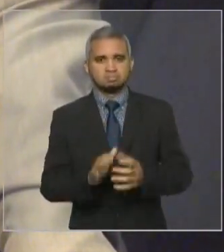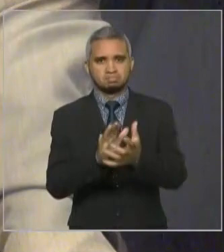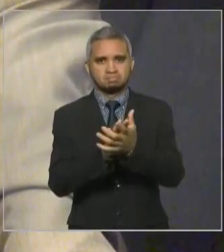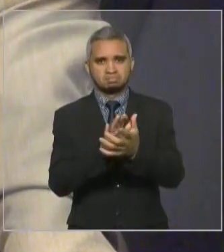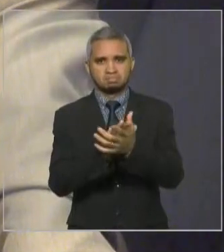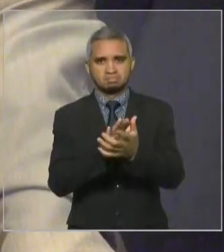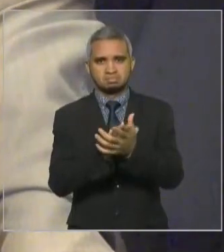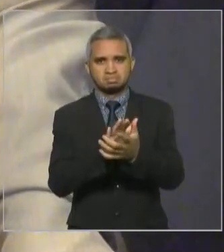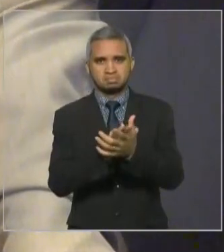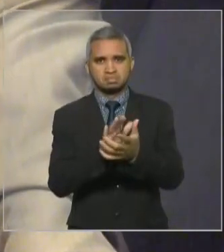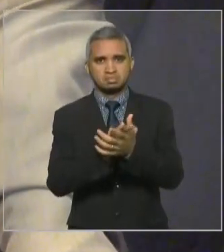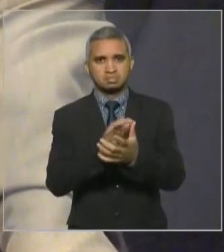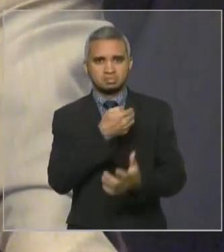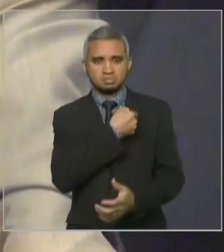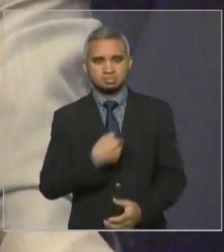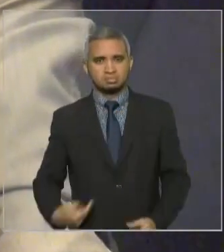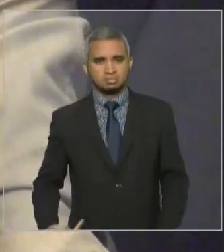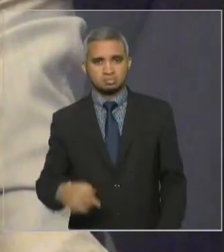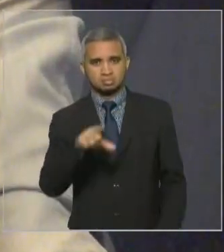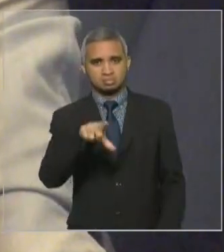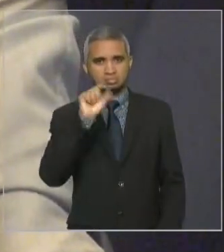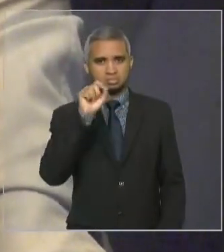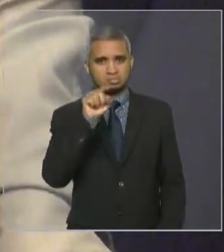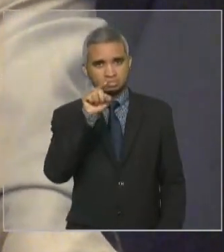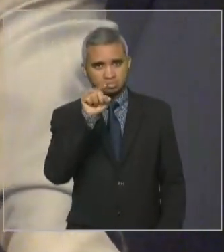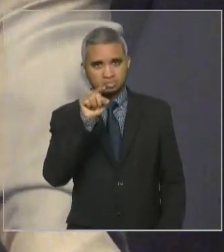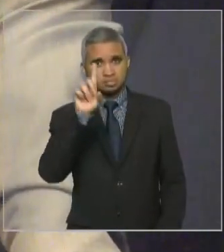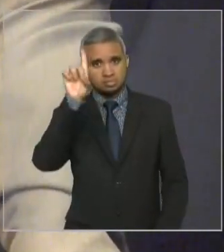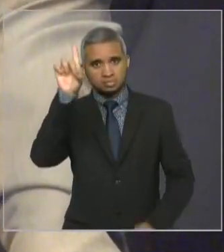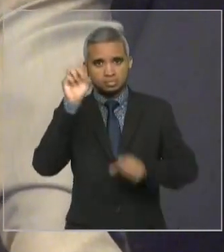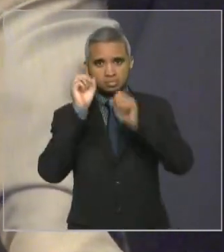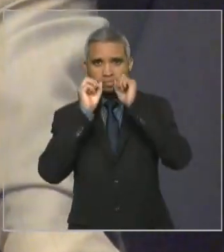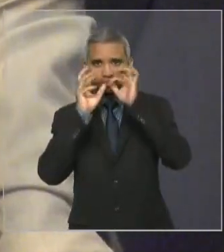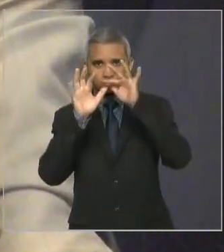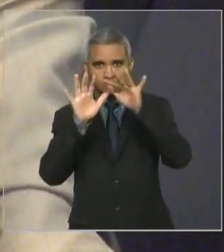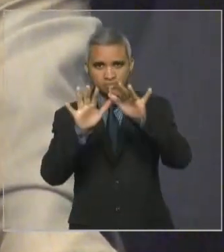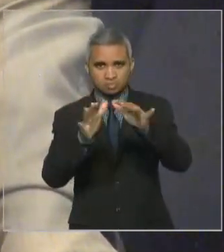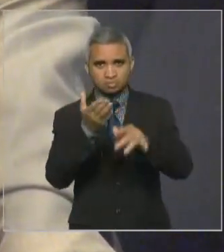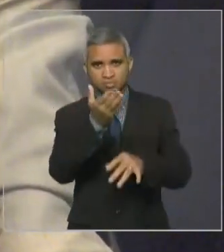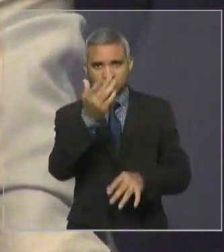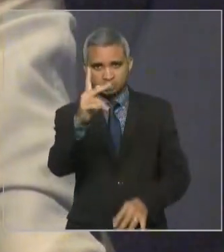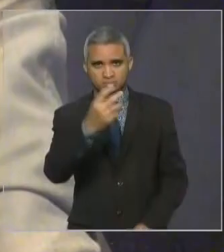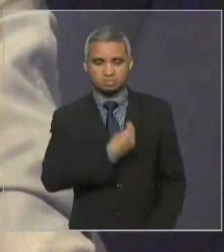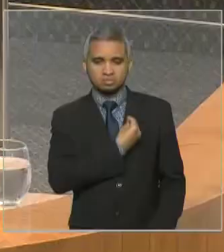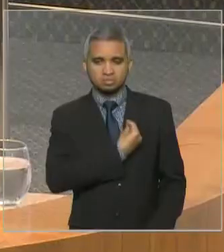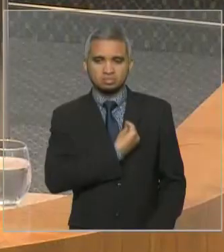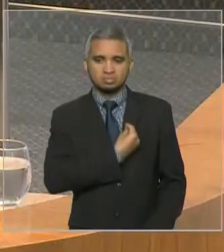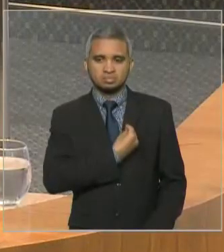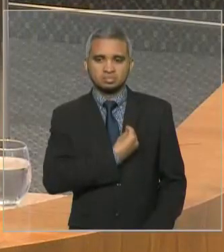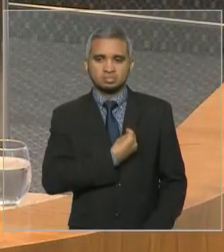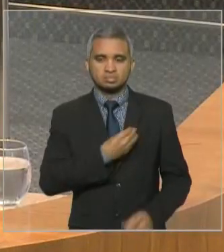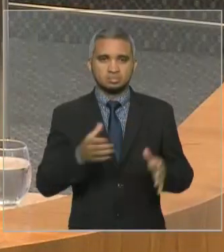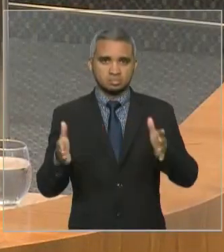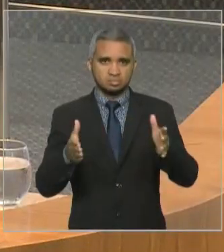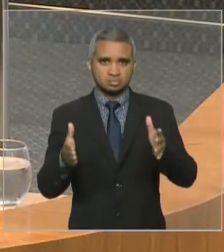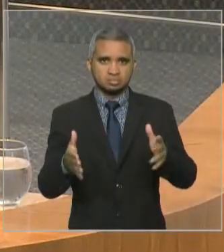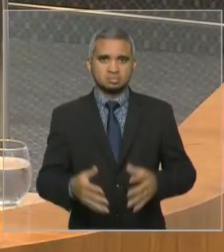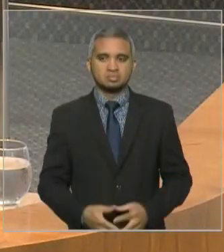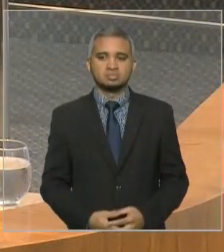e que Deus ilumine esse novo momento da sua vida, esse novo mandato. Muito obrigado. Obrigado, deputado Marcelo.